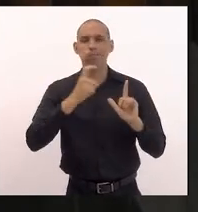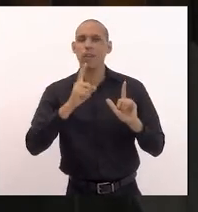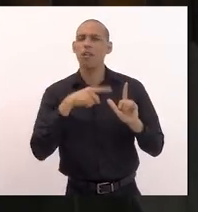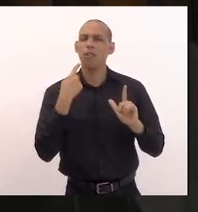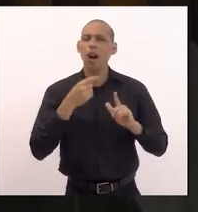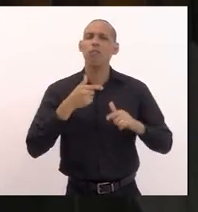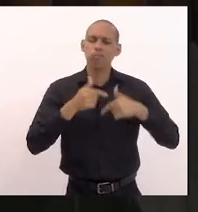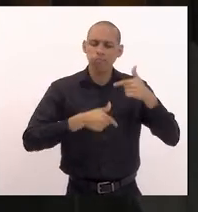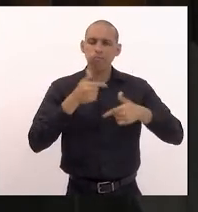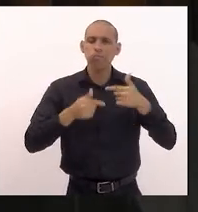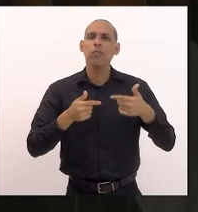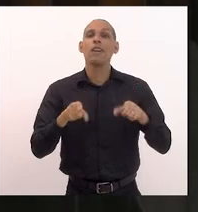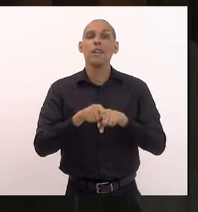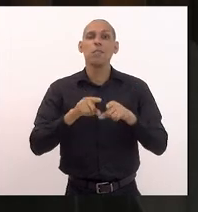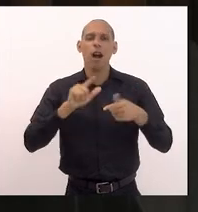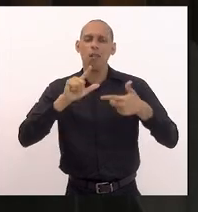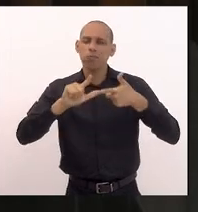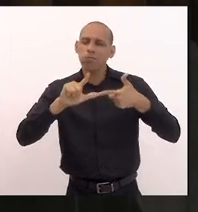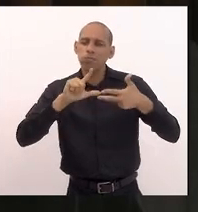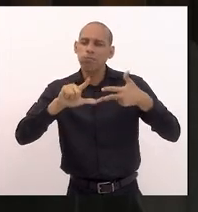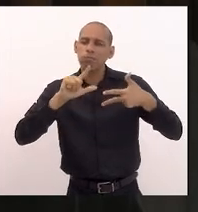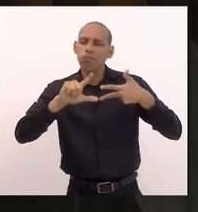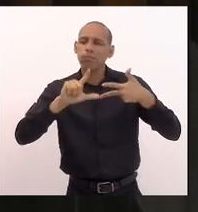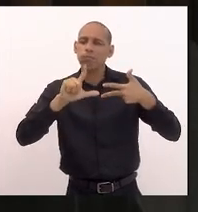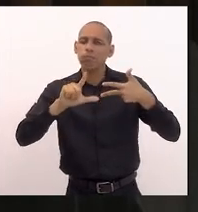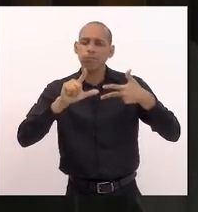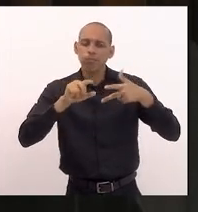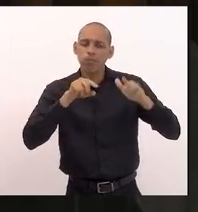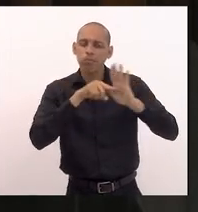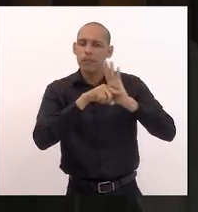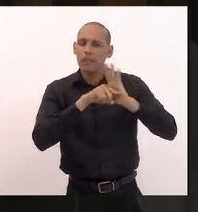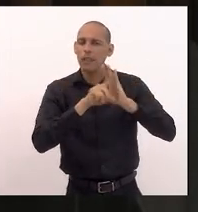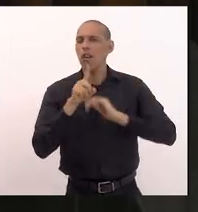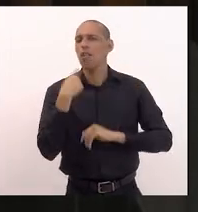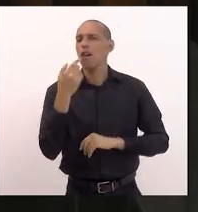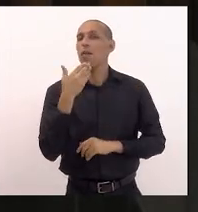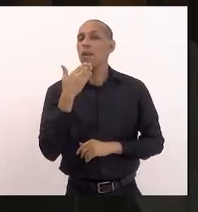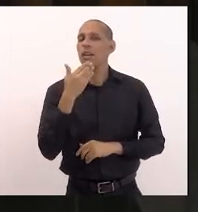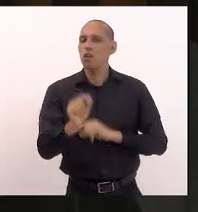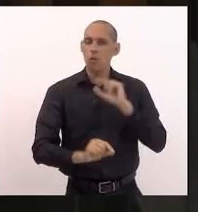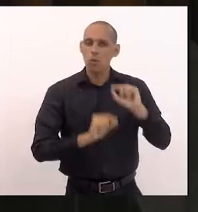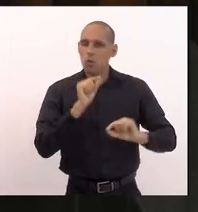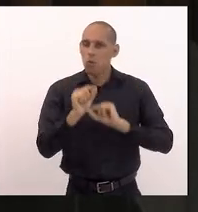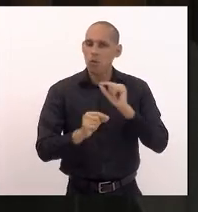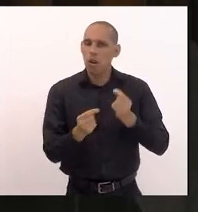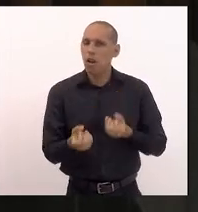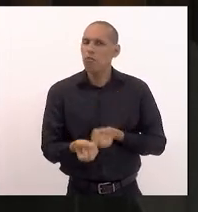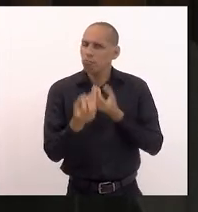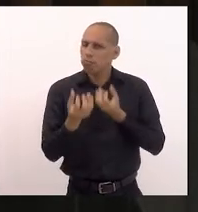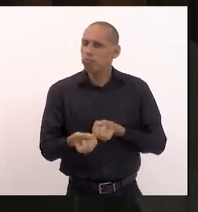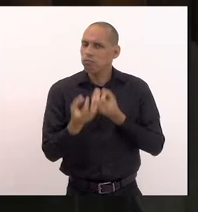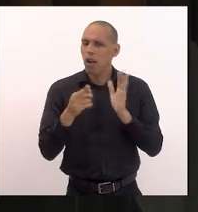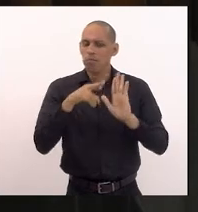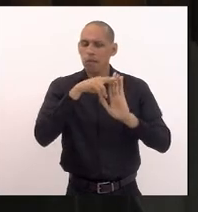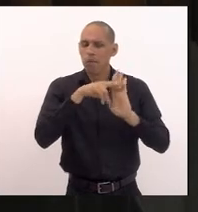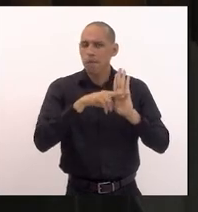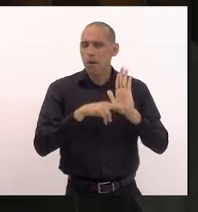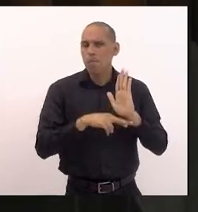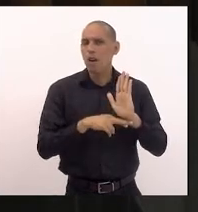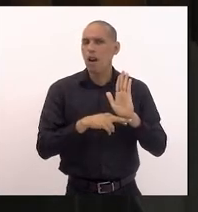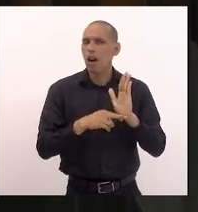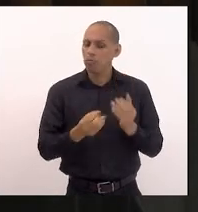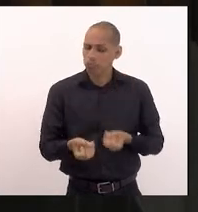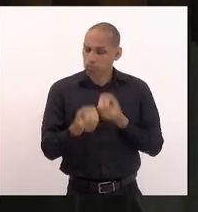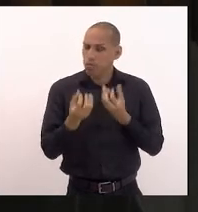tendo no legislativo a função de fiscalizar nós iremos pedir através de informação de requerimento informações